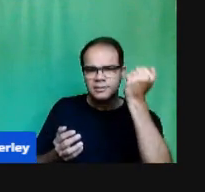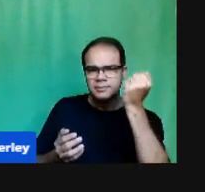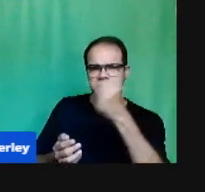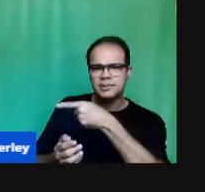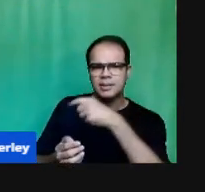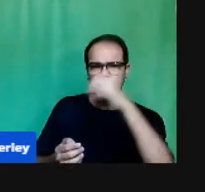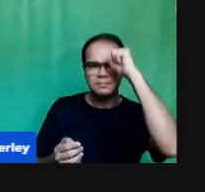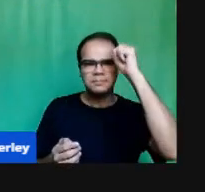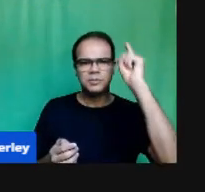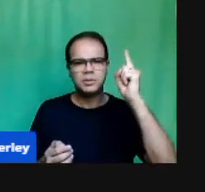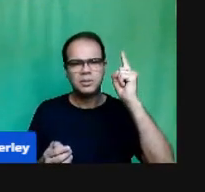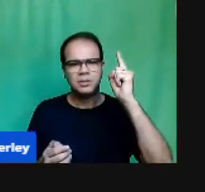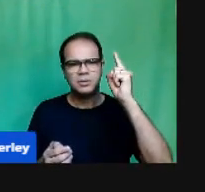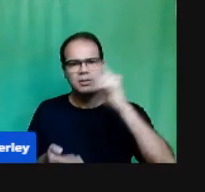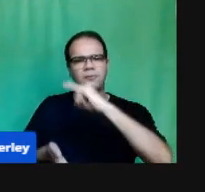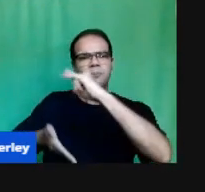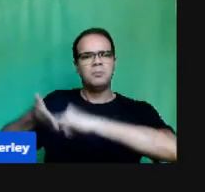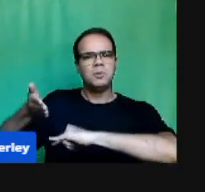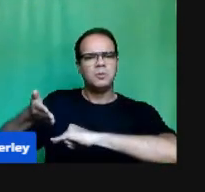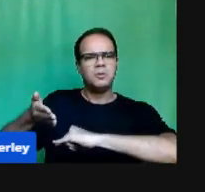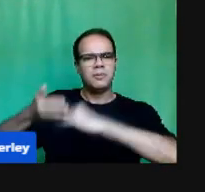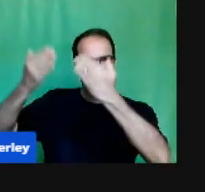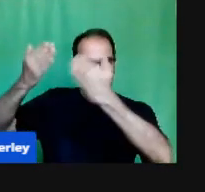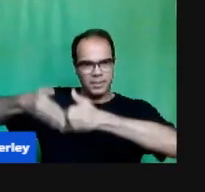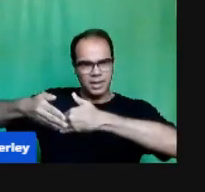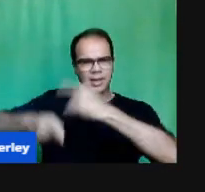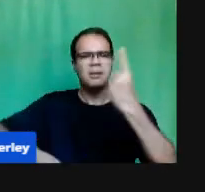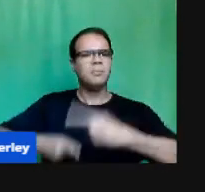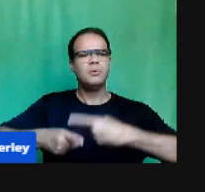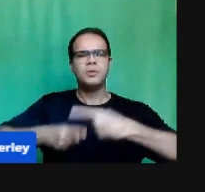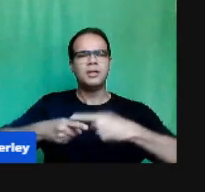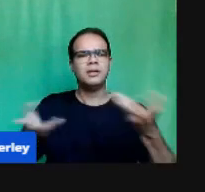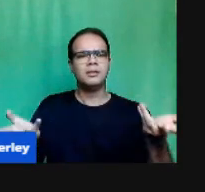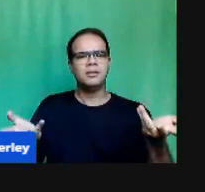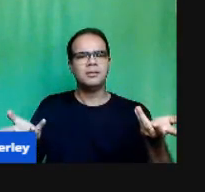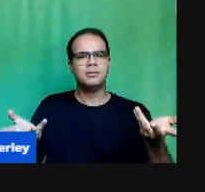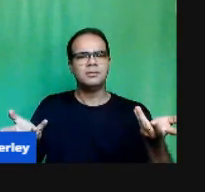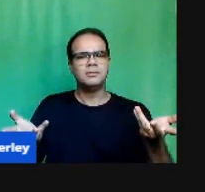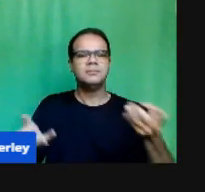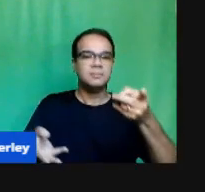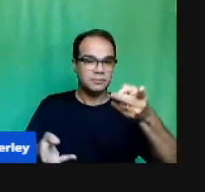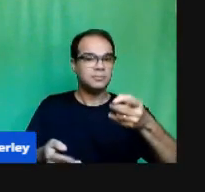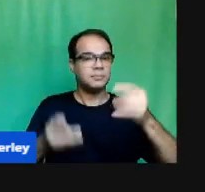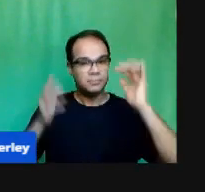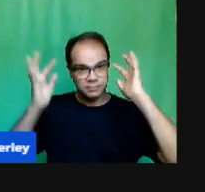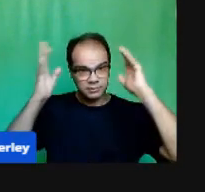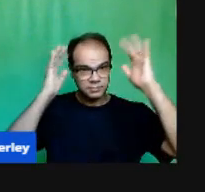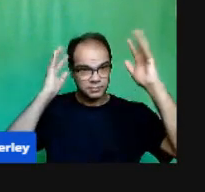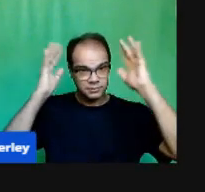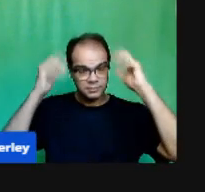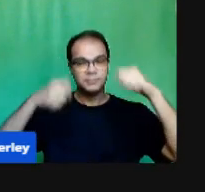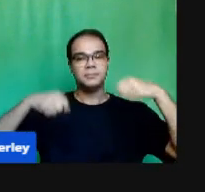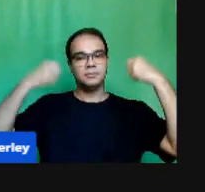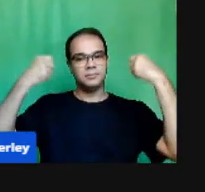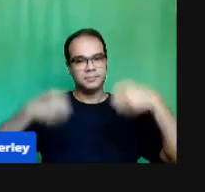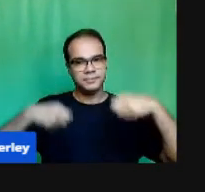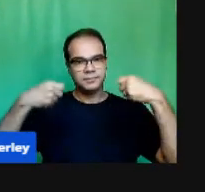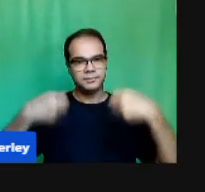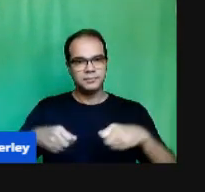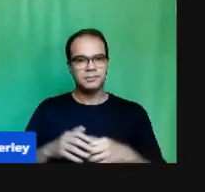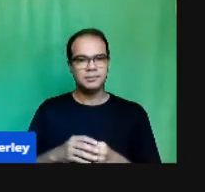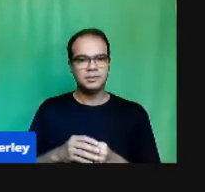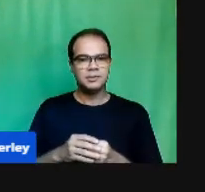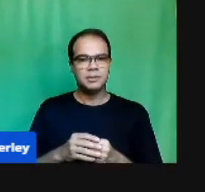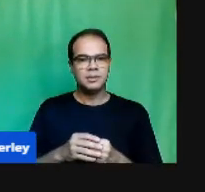Avaliar E também Importante Que tenhamos Clareza Ao repassar O aluno A